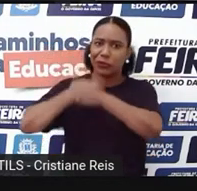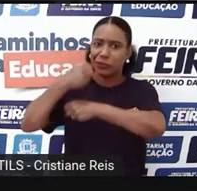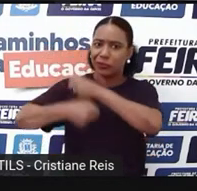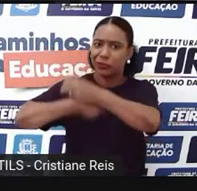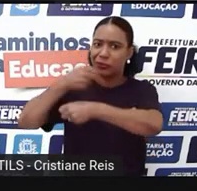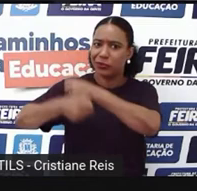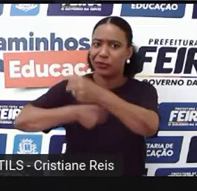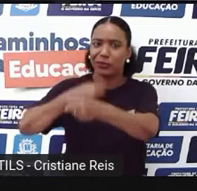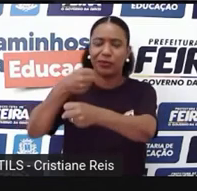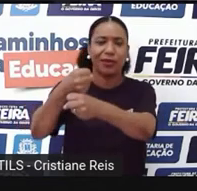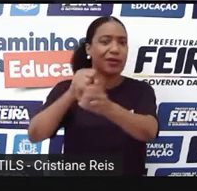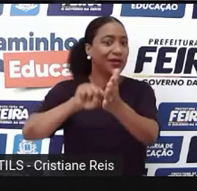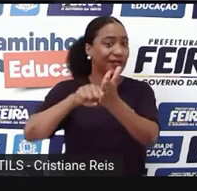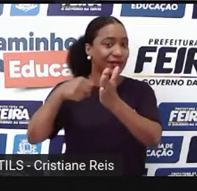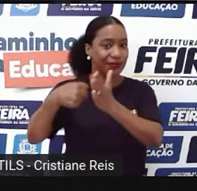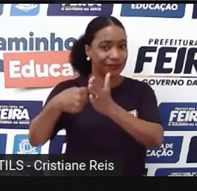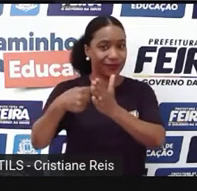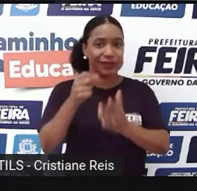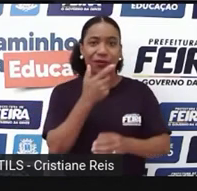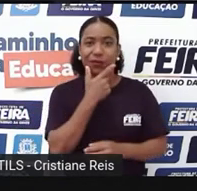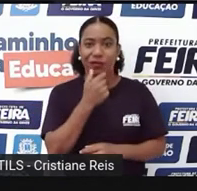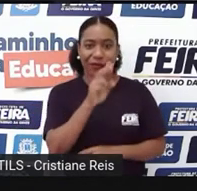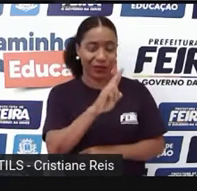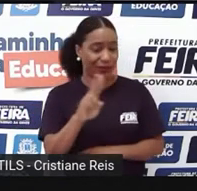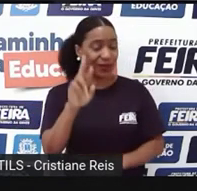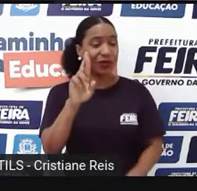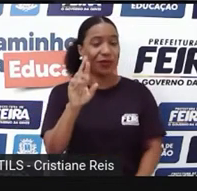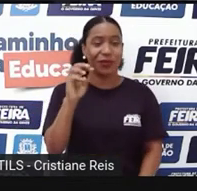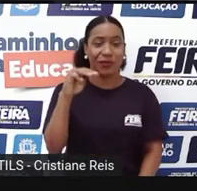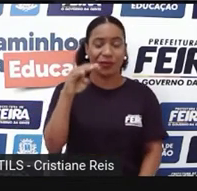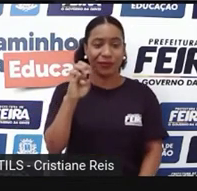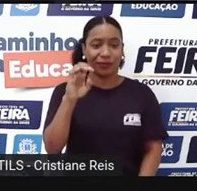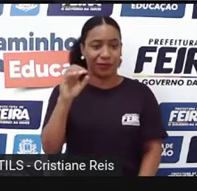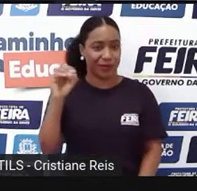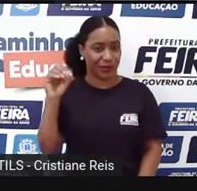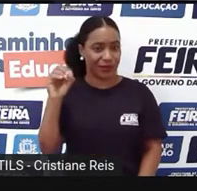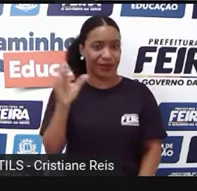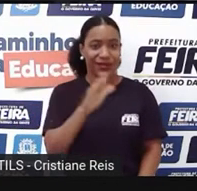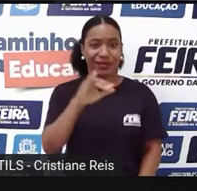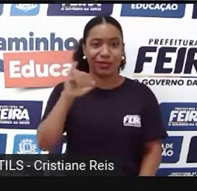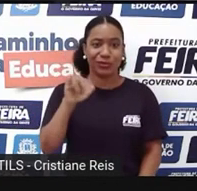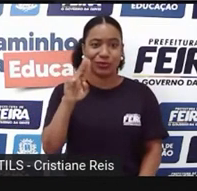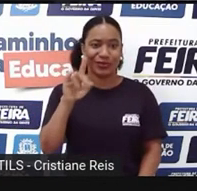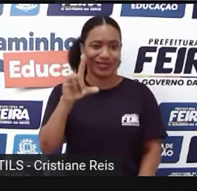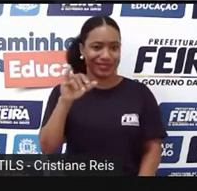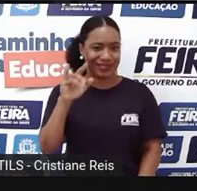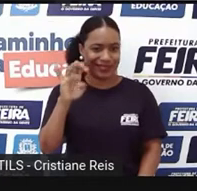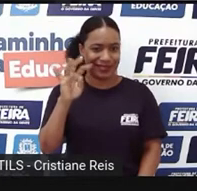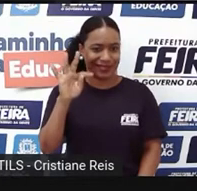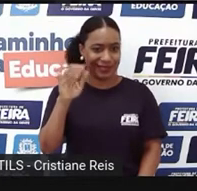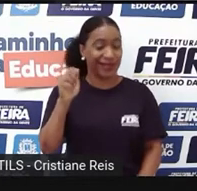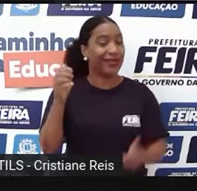séculos? Rommel and Juliet. Vamos lembrar juntos a história?